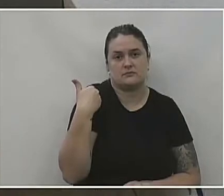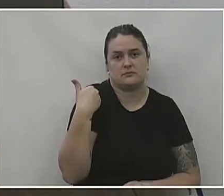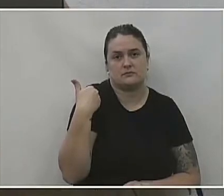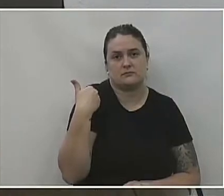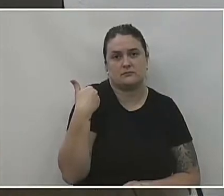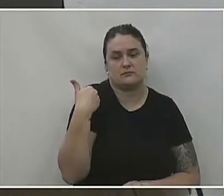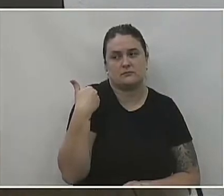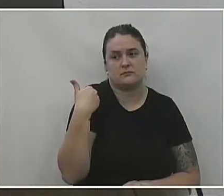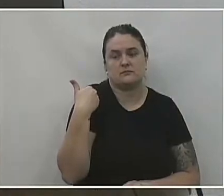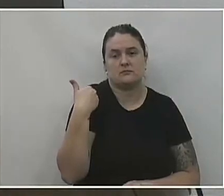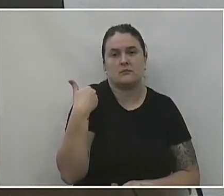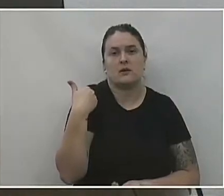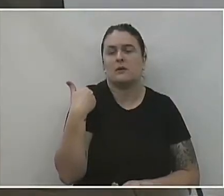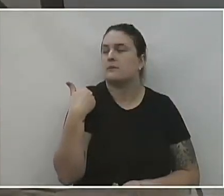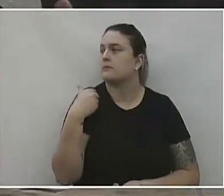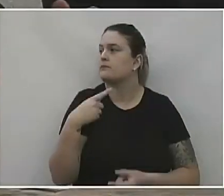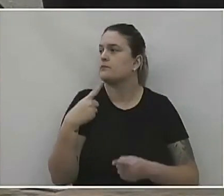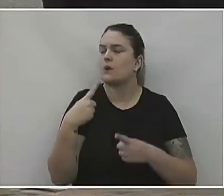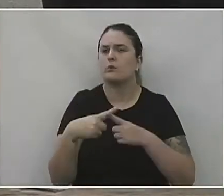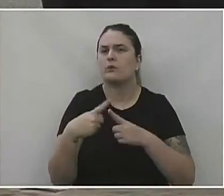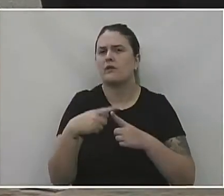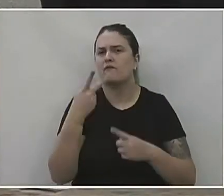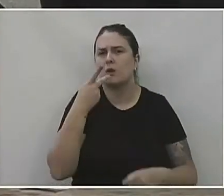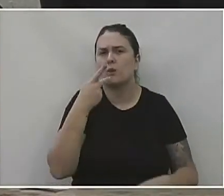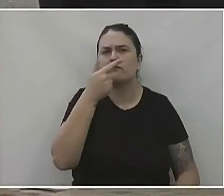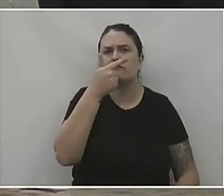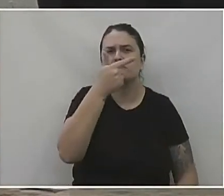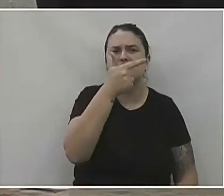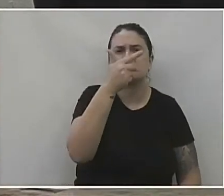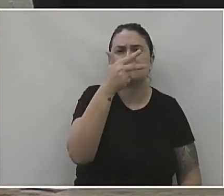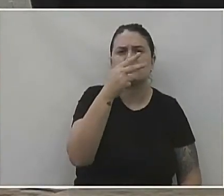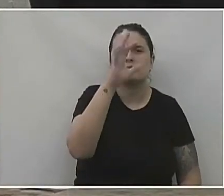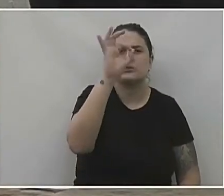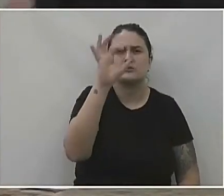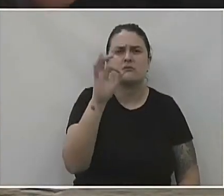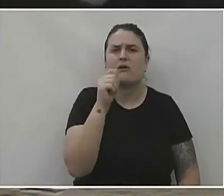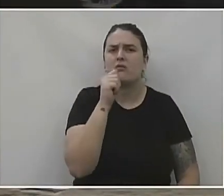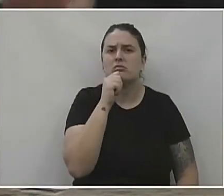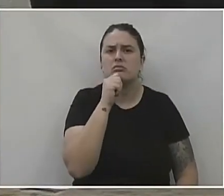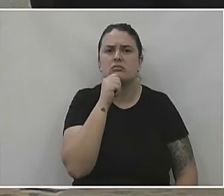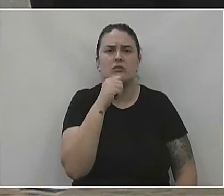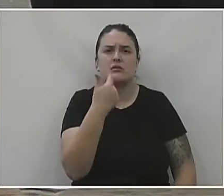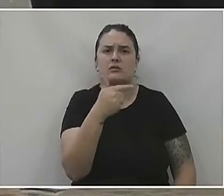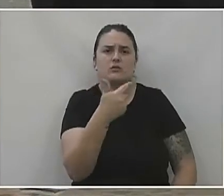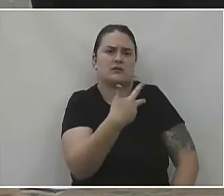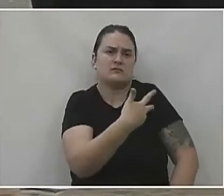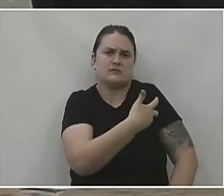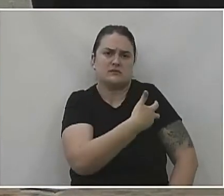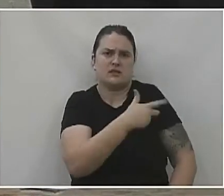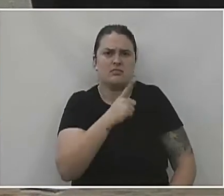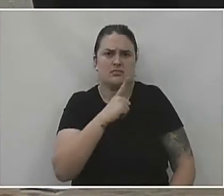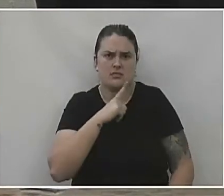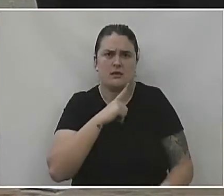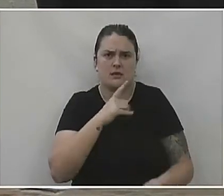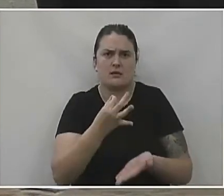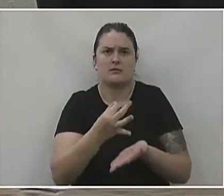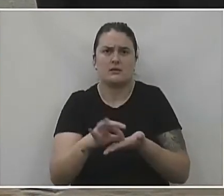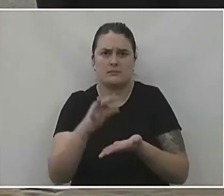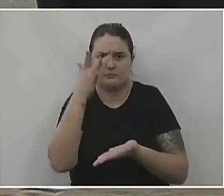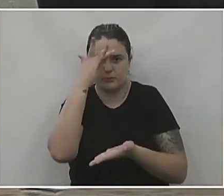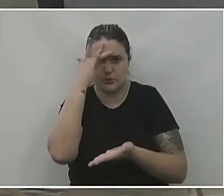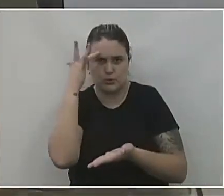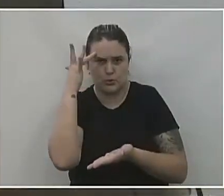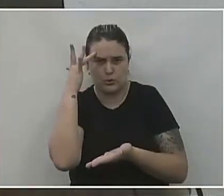Difícil falar. Porque teve um questionamento que 23% não foi vacinado. A secretaria tem o cadastro dessas pessoas? É isso que eu ia